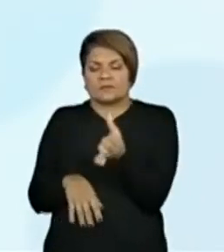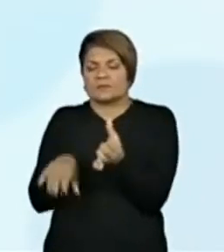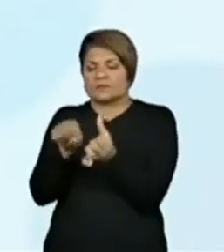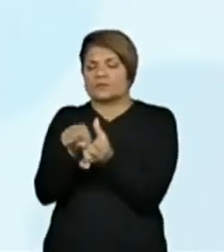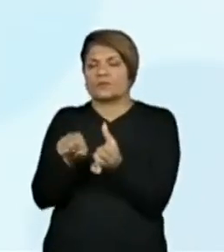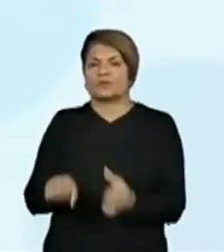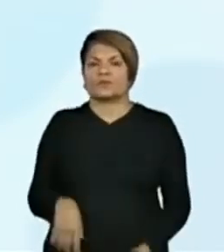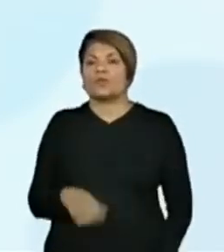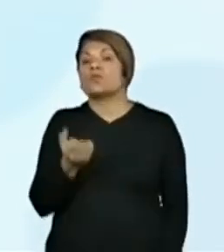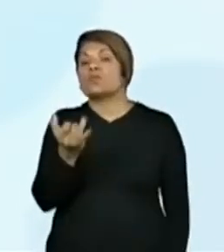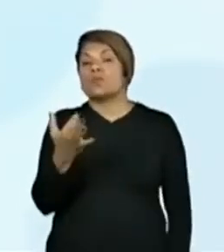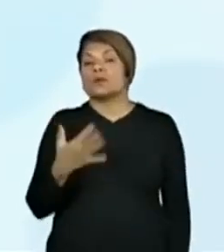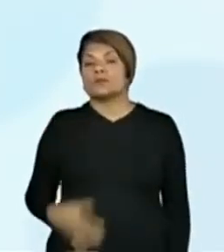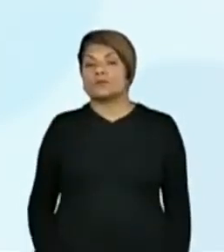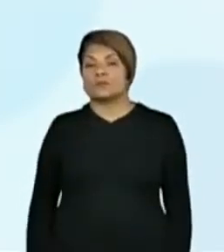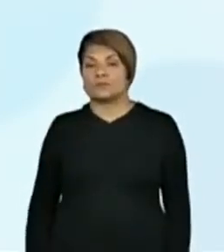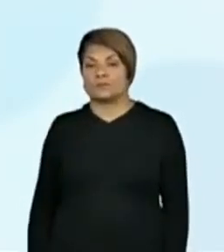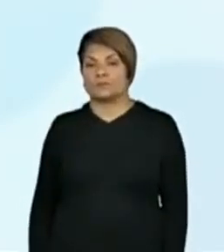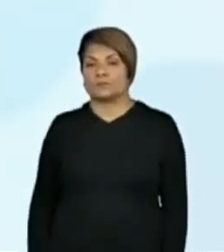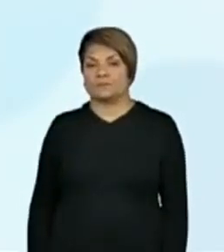quanto que ele valeria?